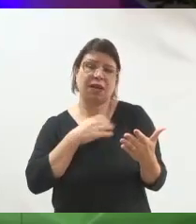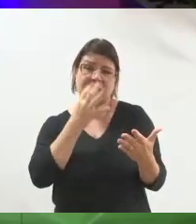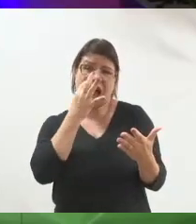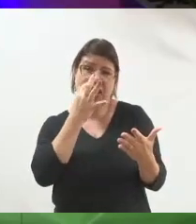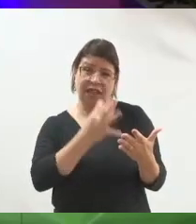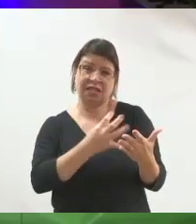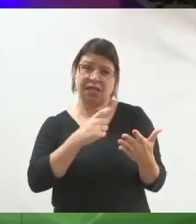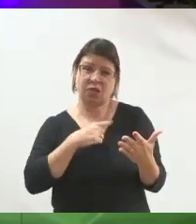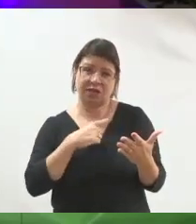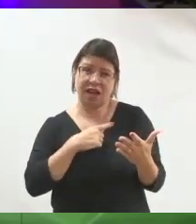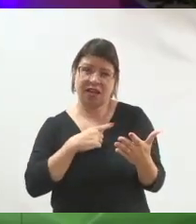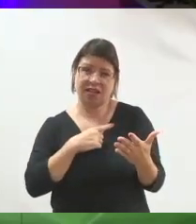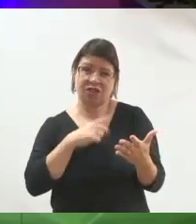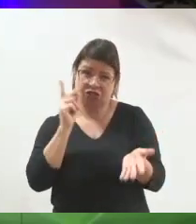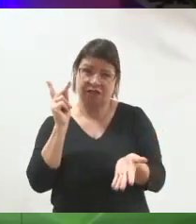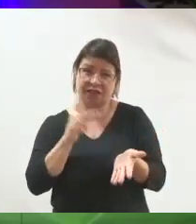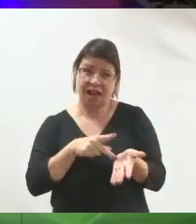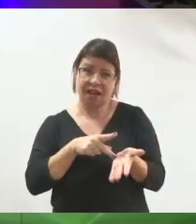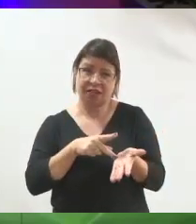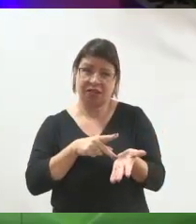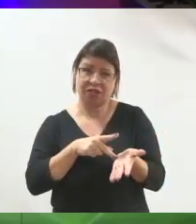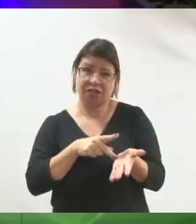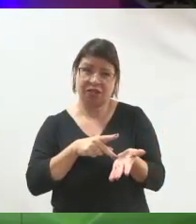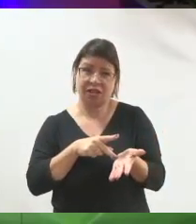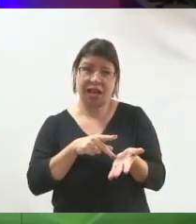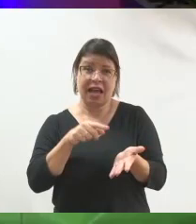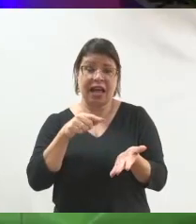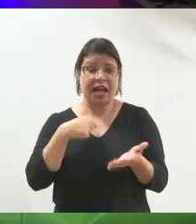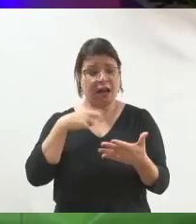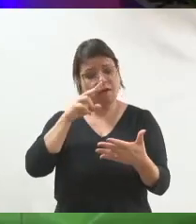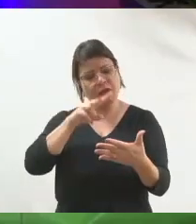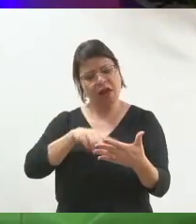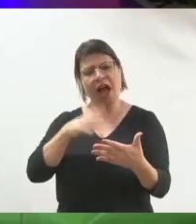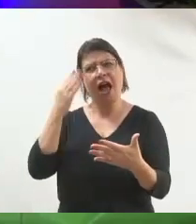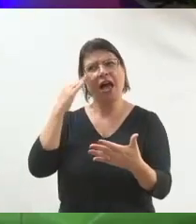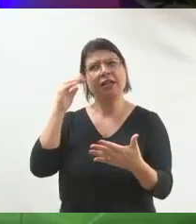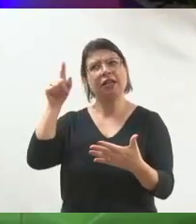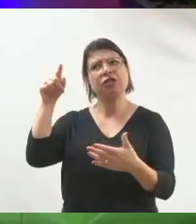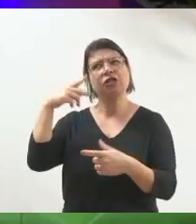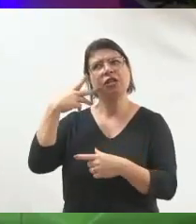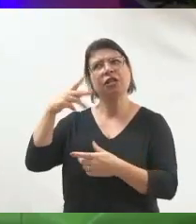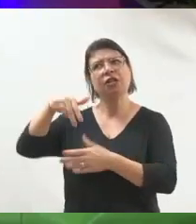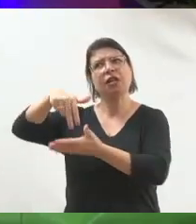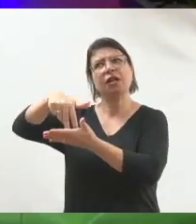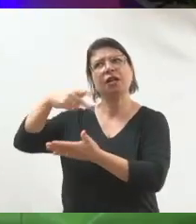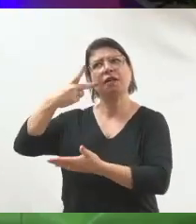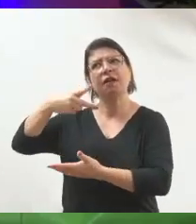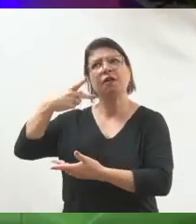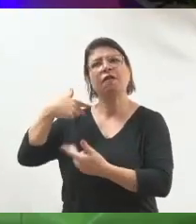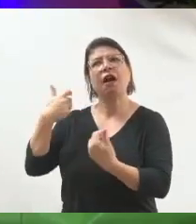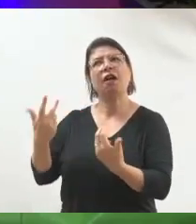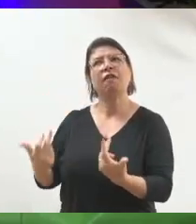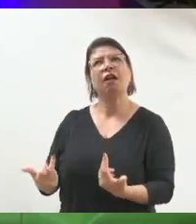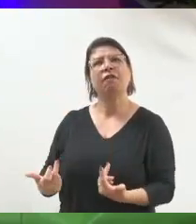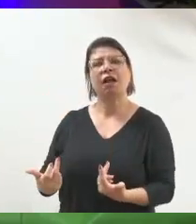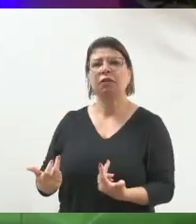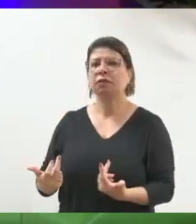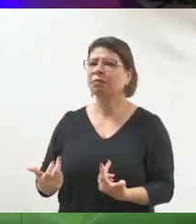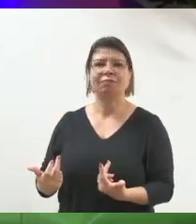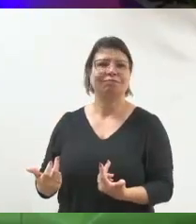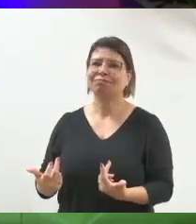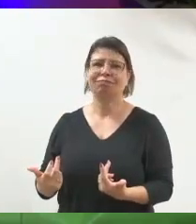Em quem, de fato, vai conseguir entender o que você falou, o que você fala, ou a sua pauta? Isso é que é importante.